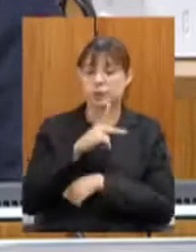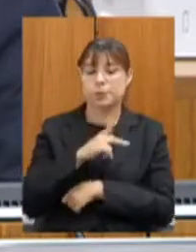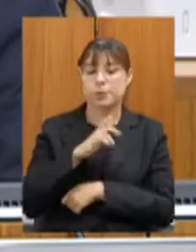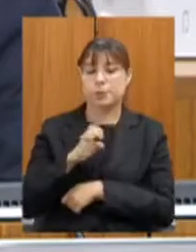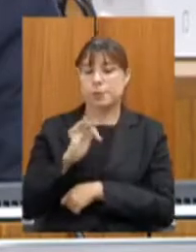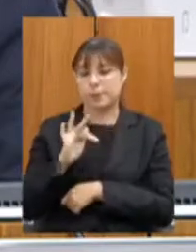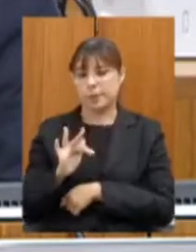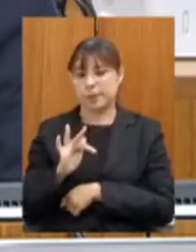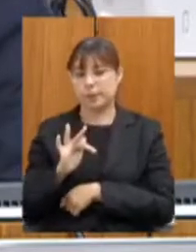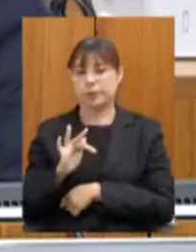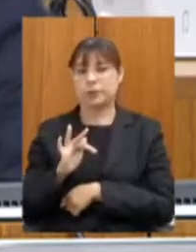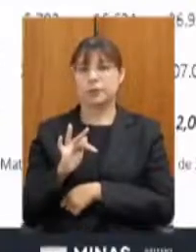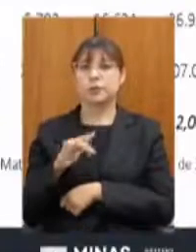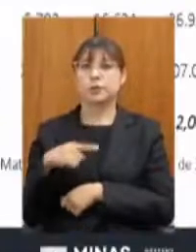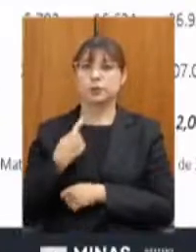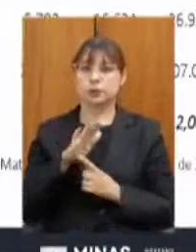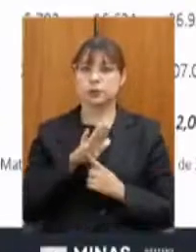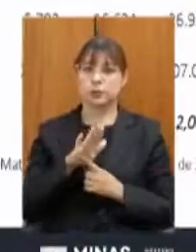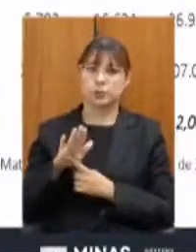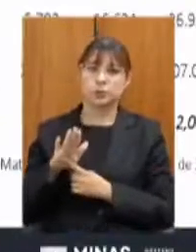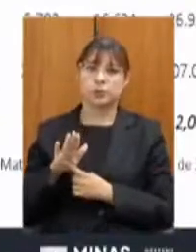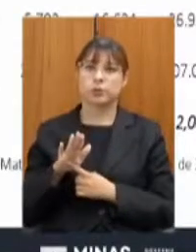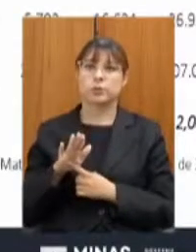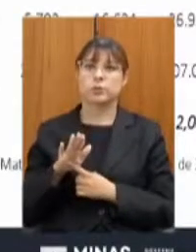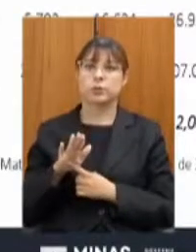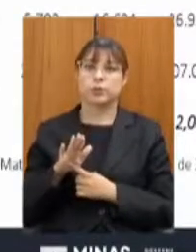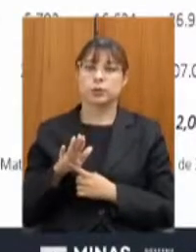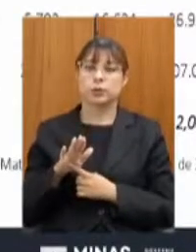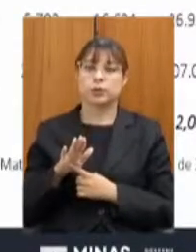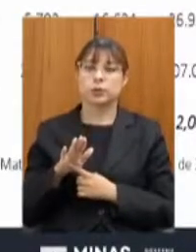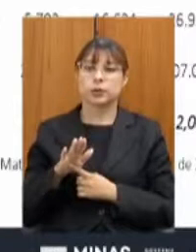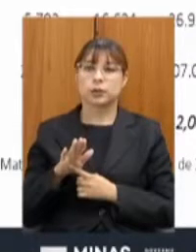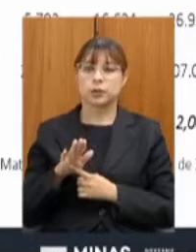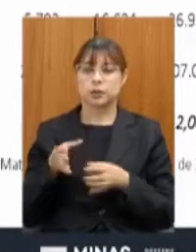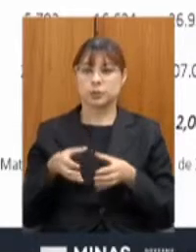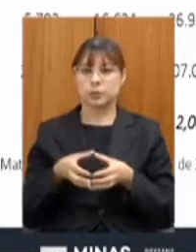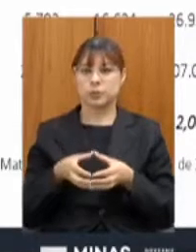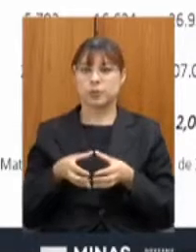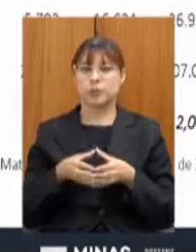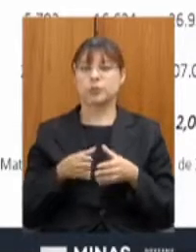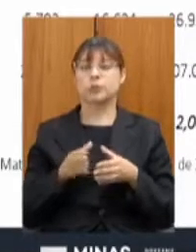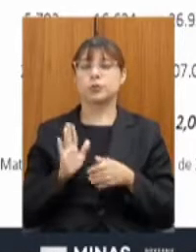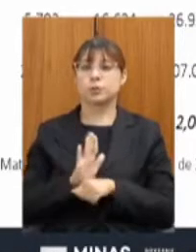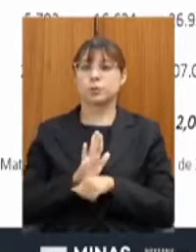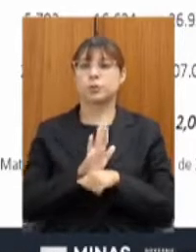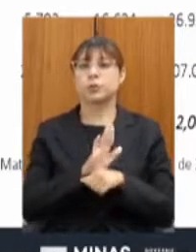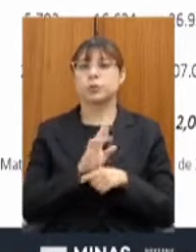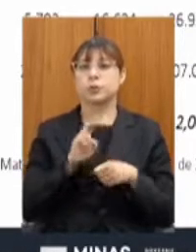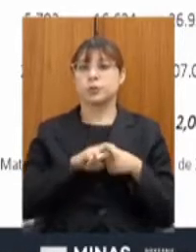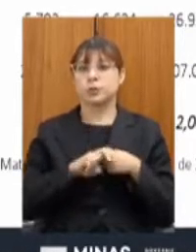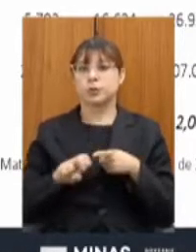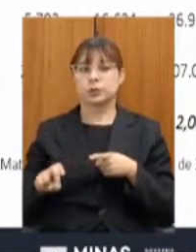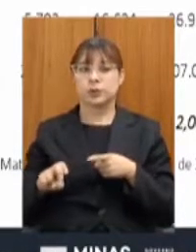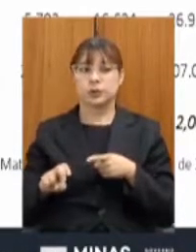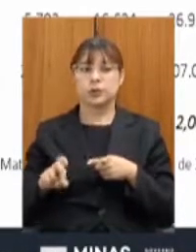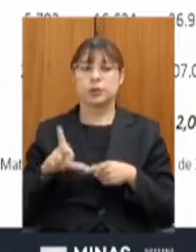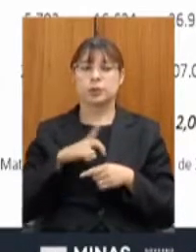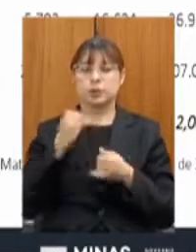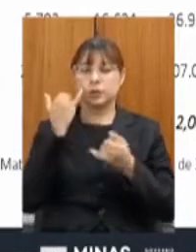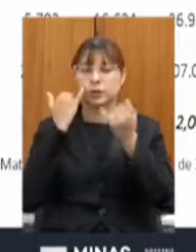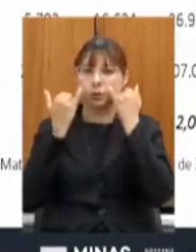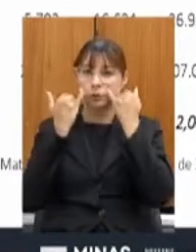que nós teremos a oportunidade de apresentar na comissão para a ferrovias, com dados bastante